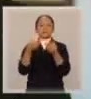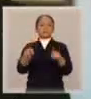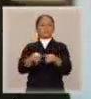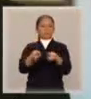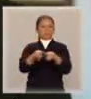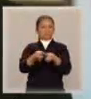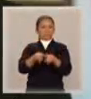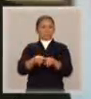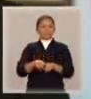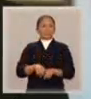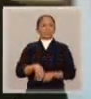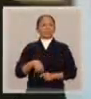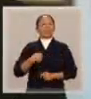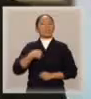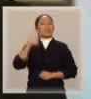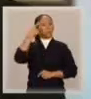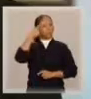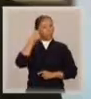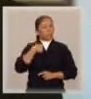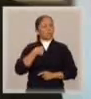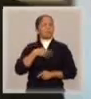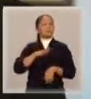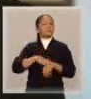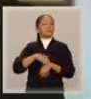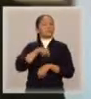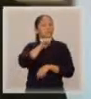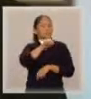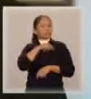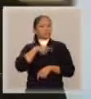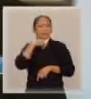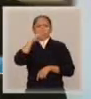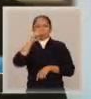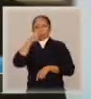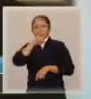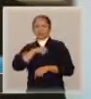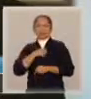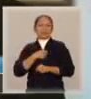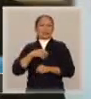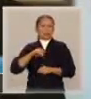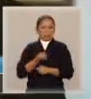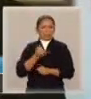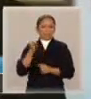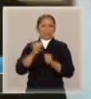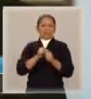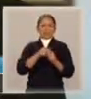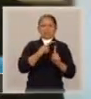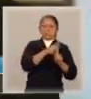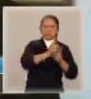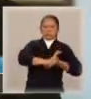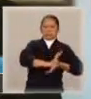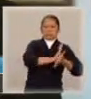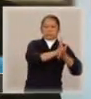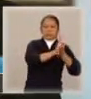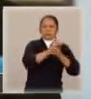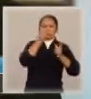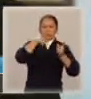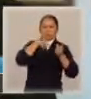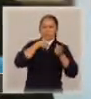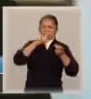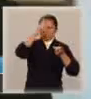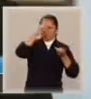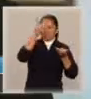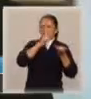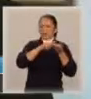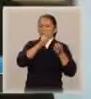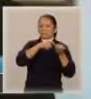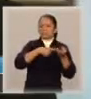E eu realmente penso que mães e pais que utilizam da alienação parental, que implantam falsas memórias, que